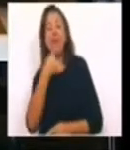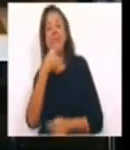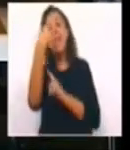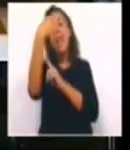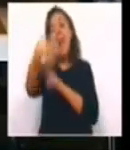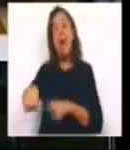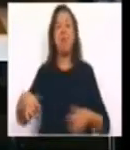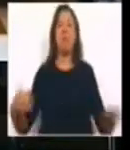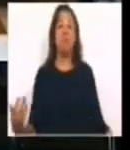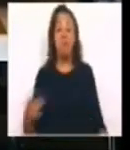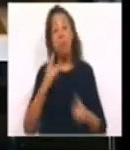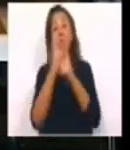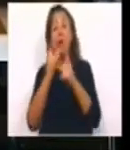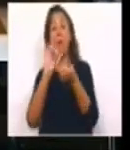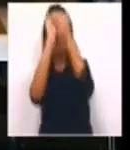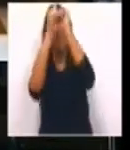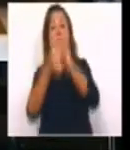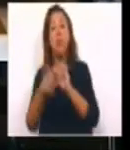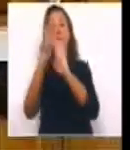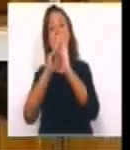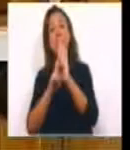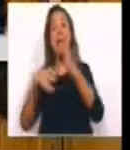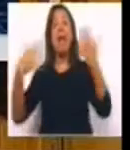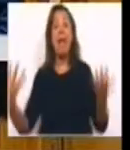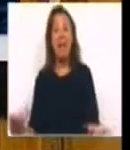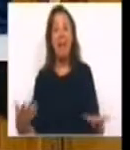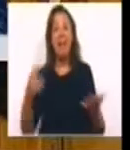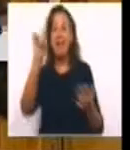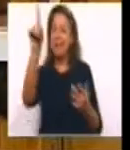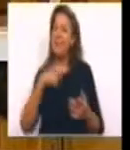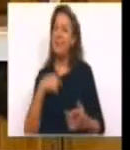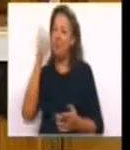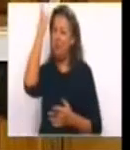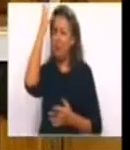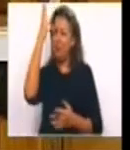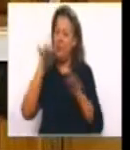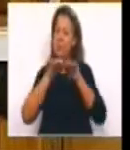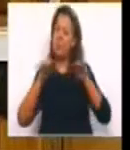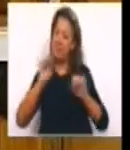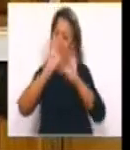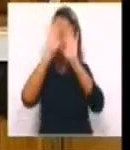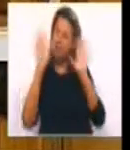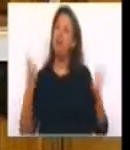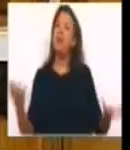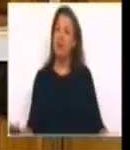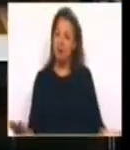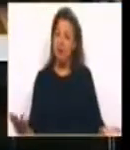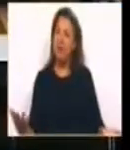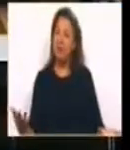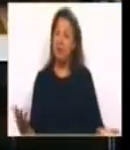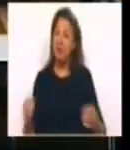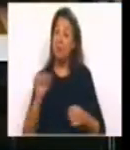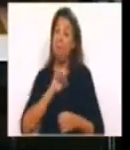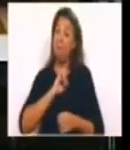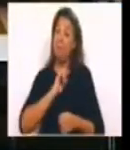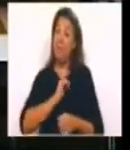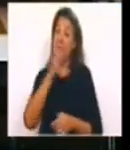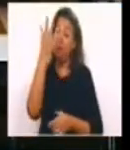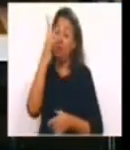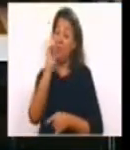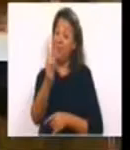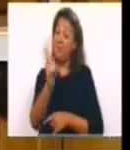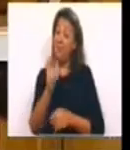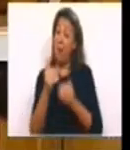porque isso muda as regras do ordenamento Houve aqui uma clara distração da mesa, ou seja, a minha, e o Sr.